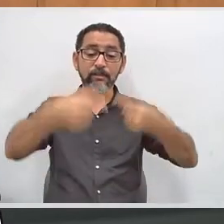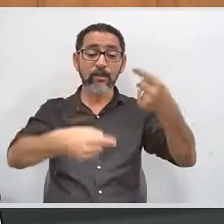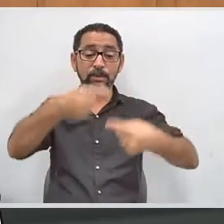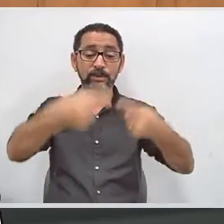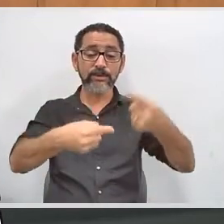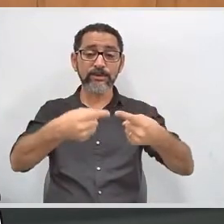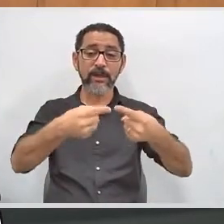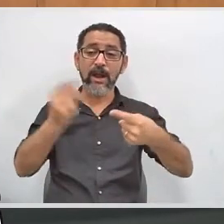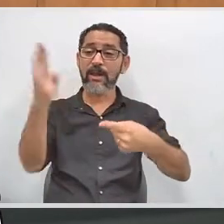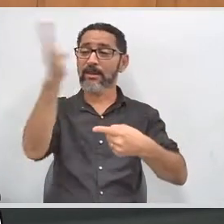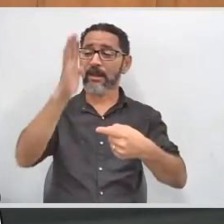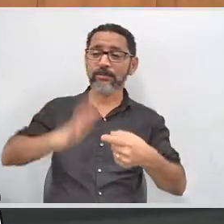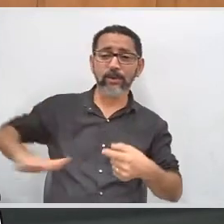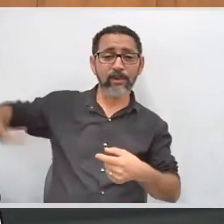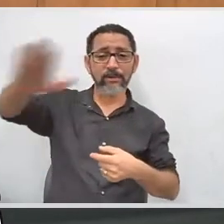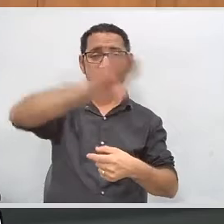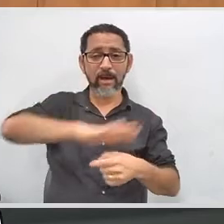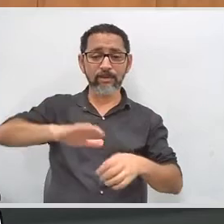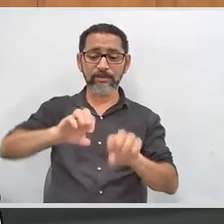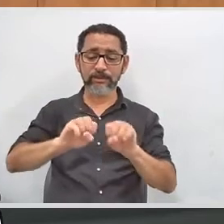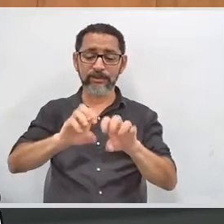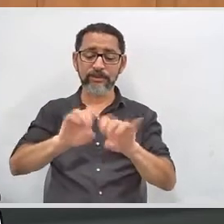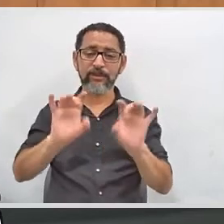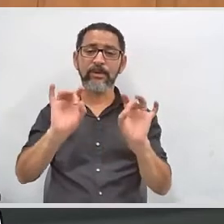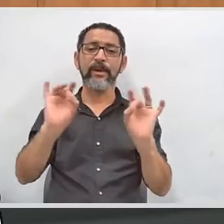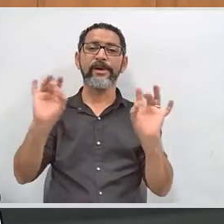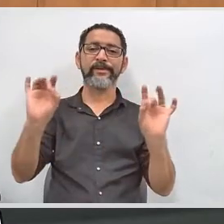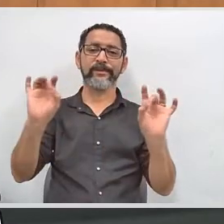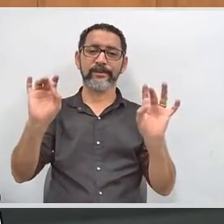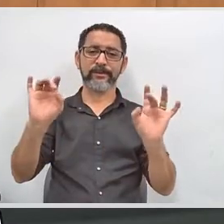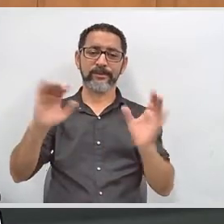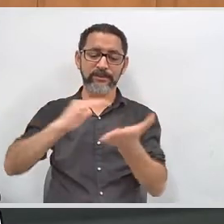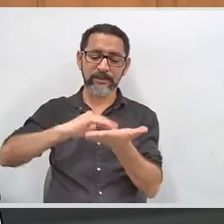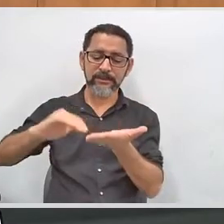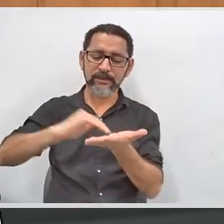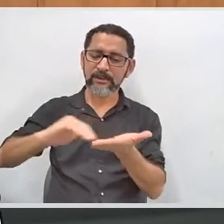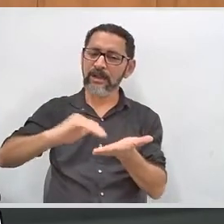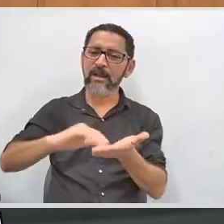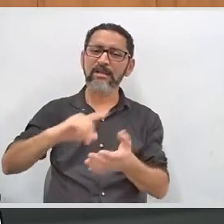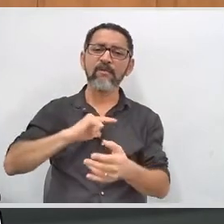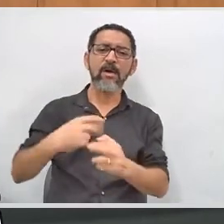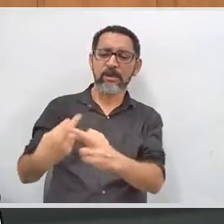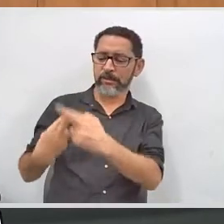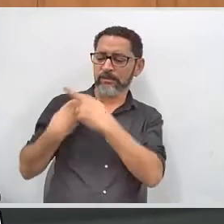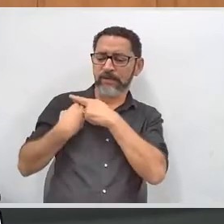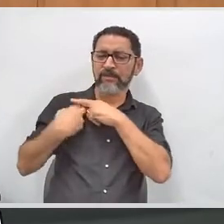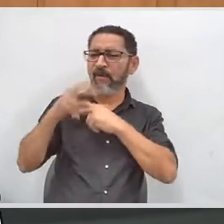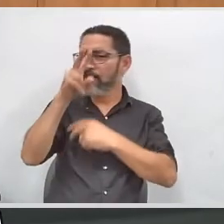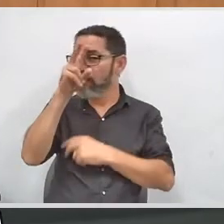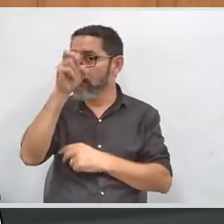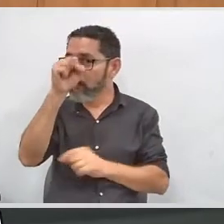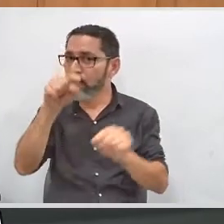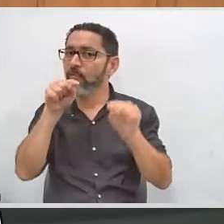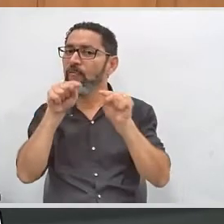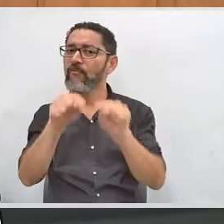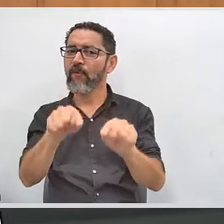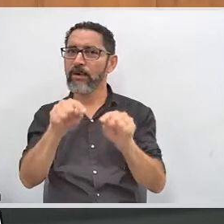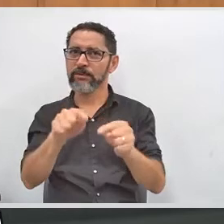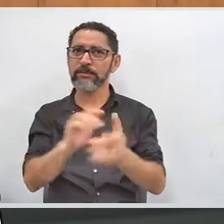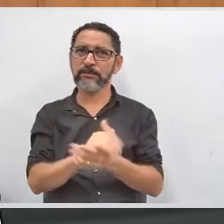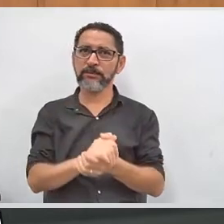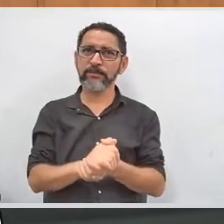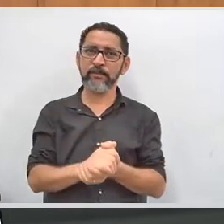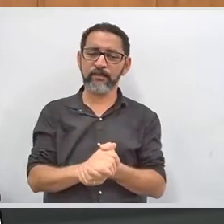Especial e a Secretaria de Estado da Educação de Minas Gerais teve um papel muito forte nesse período.